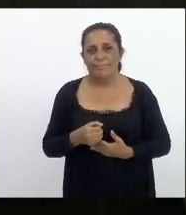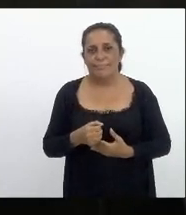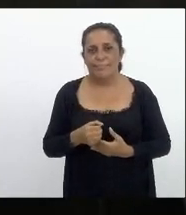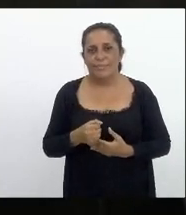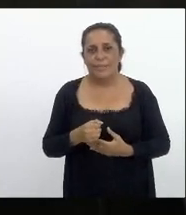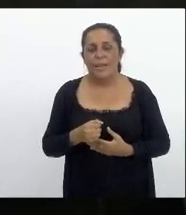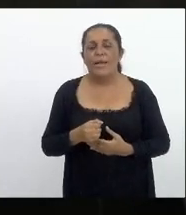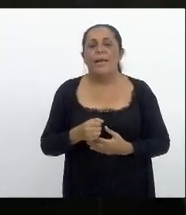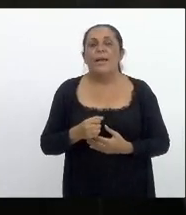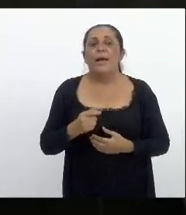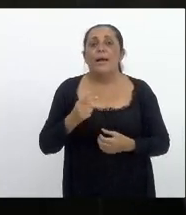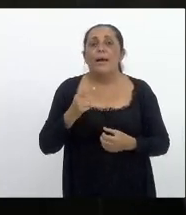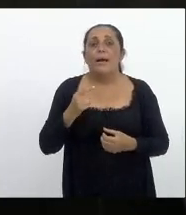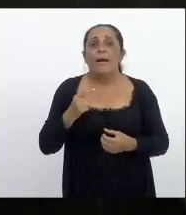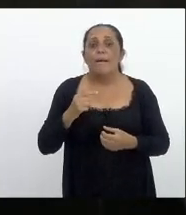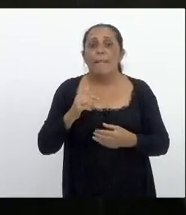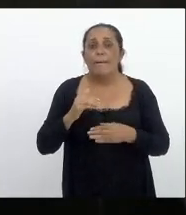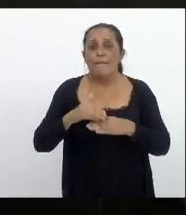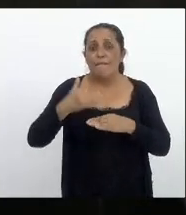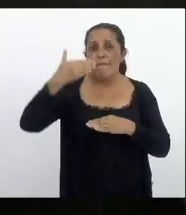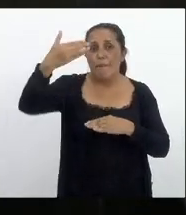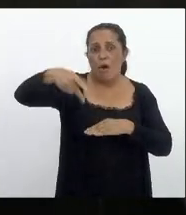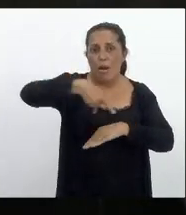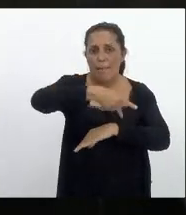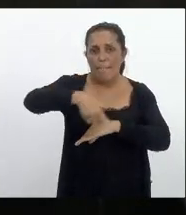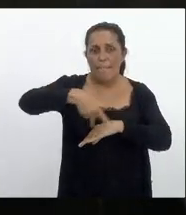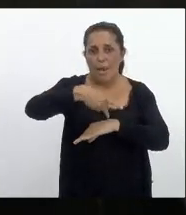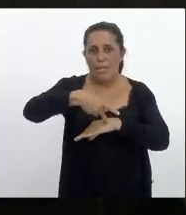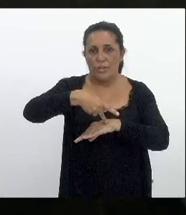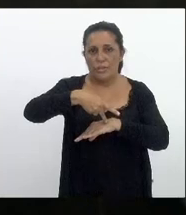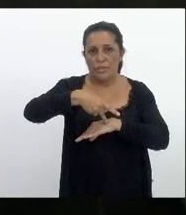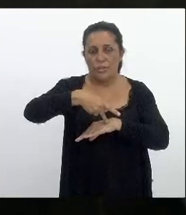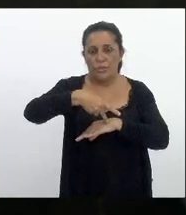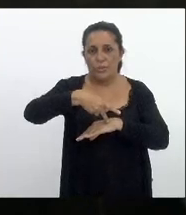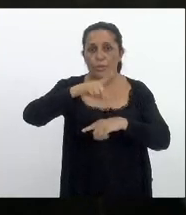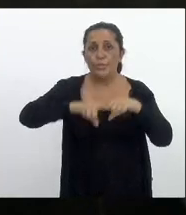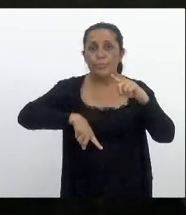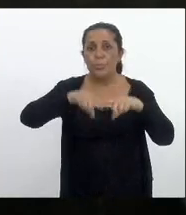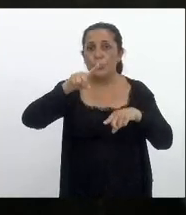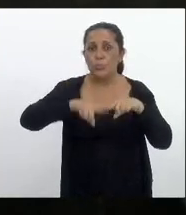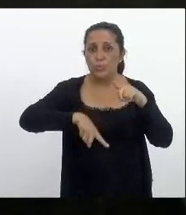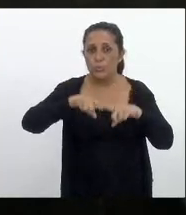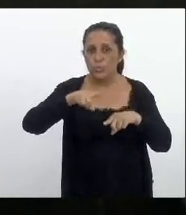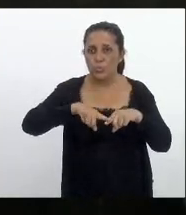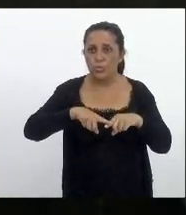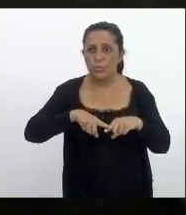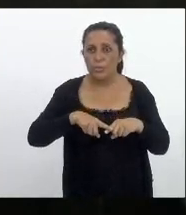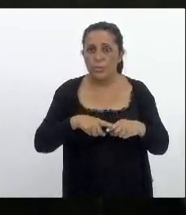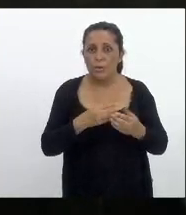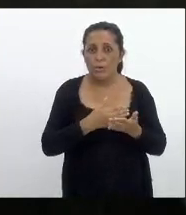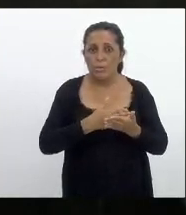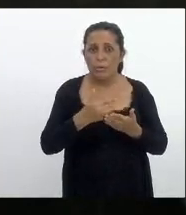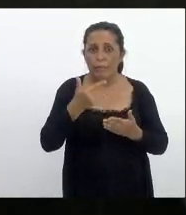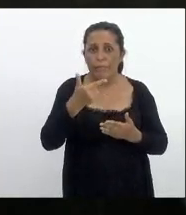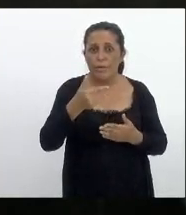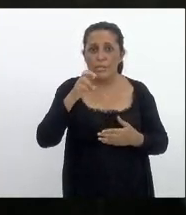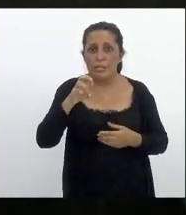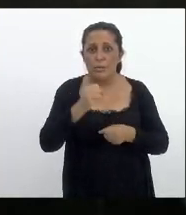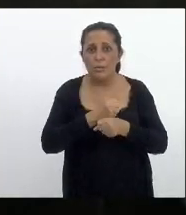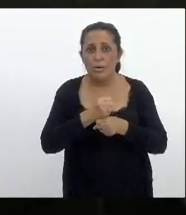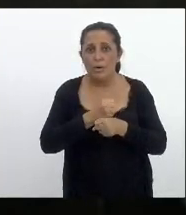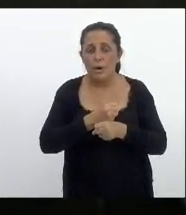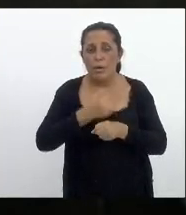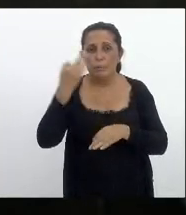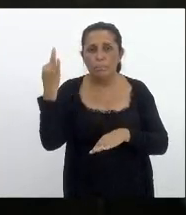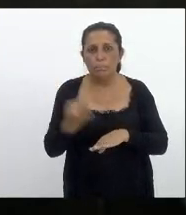produtos primários e semielaborados a lei Candir bom de lá pra cá quase 25 anos de vigência